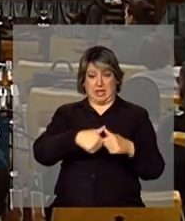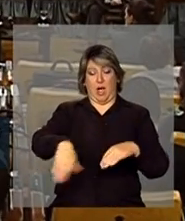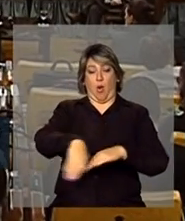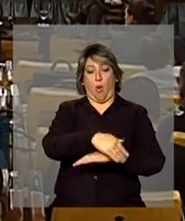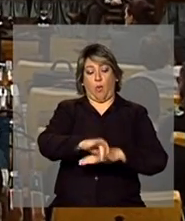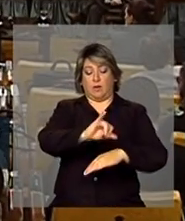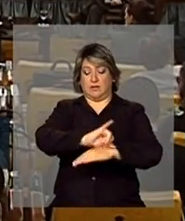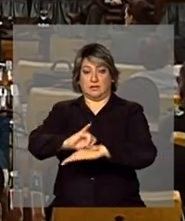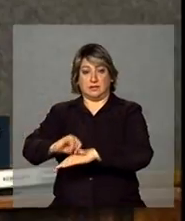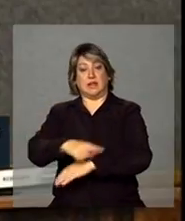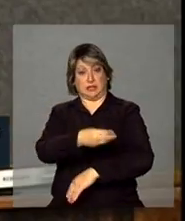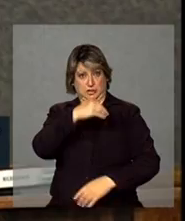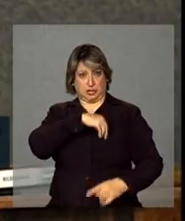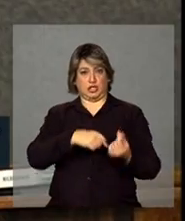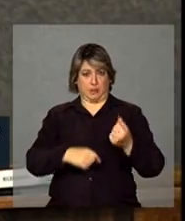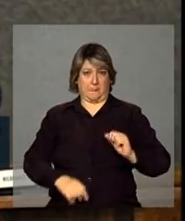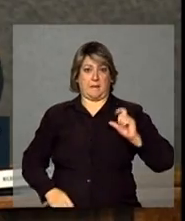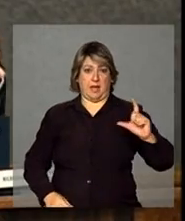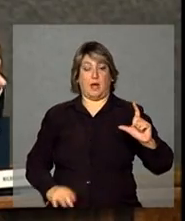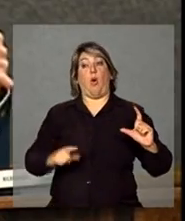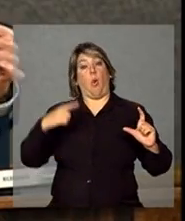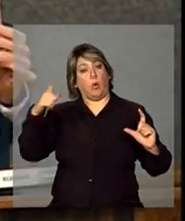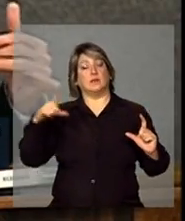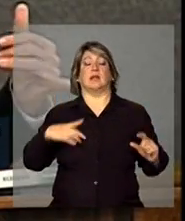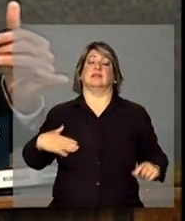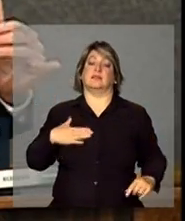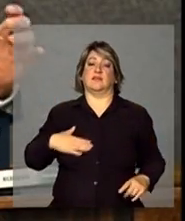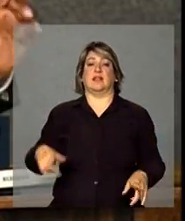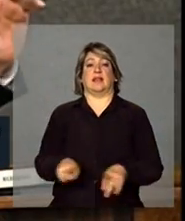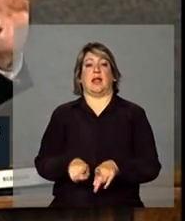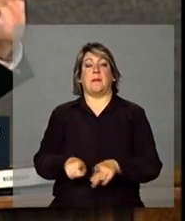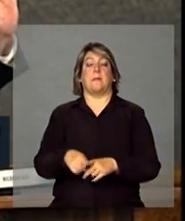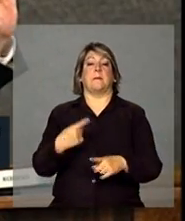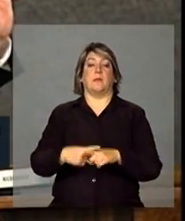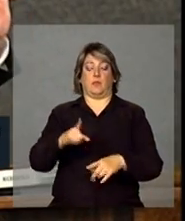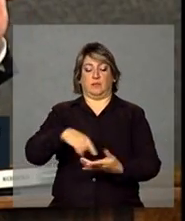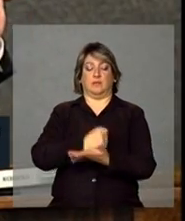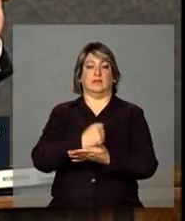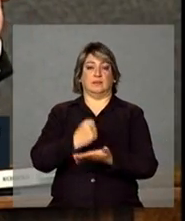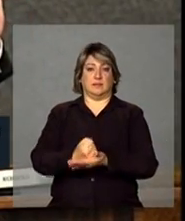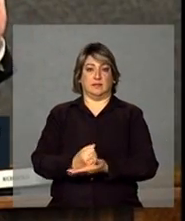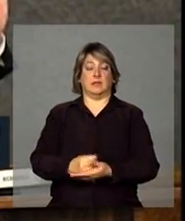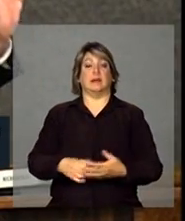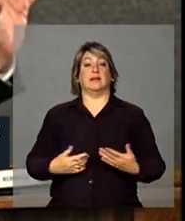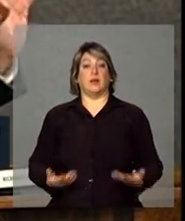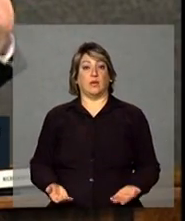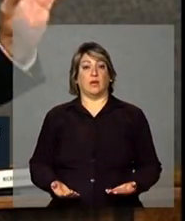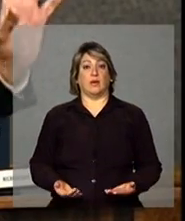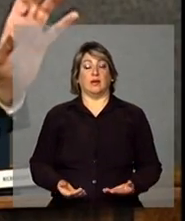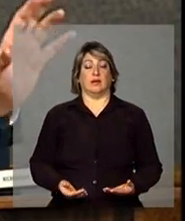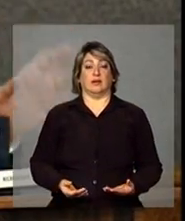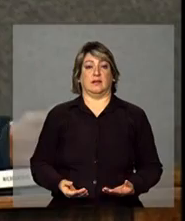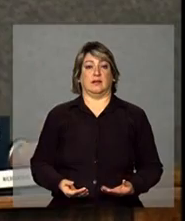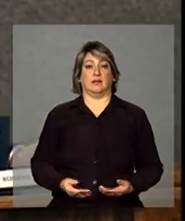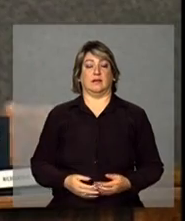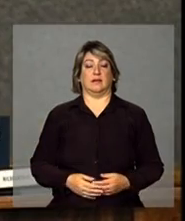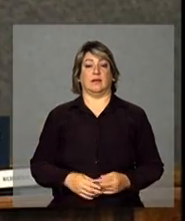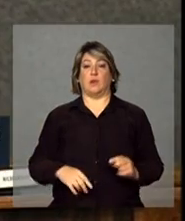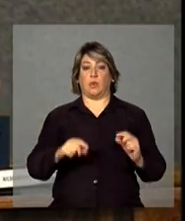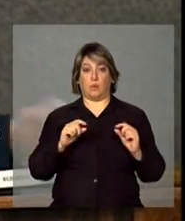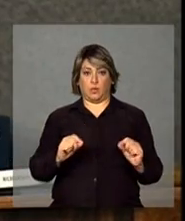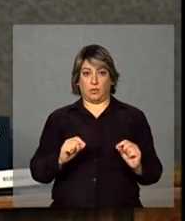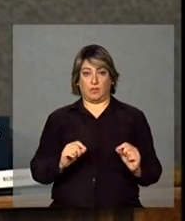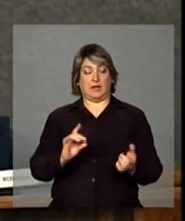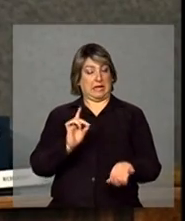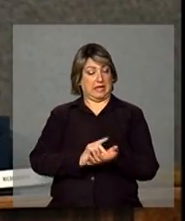e o outro, que foi para o outro, também está satisfeito. Então, é uma... Porque, na verdade, eu acho